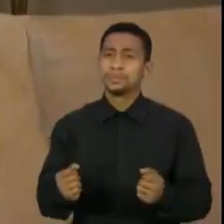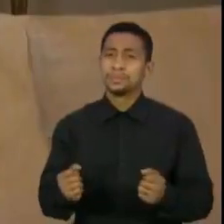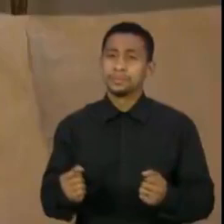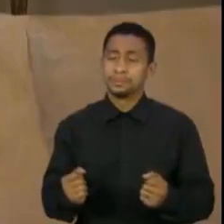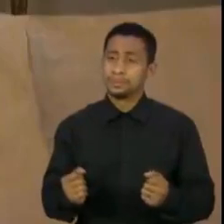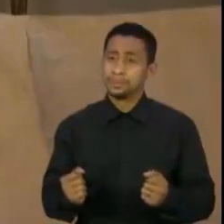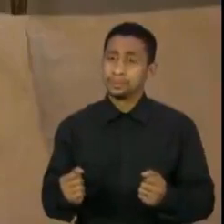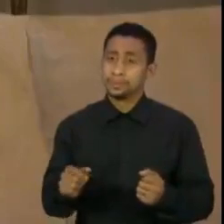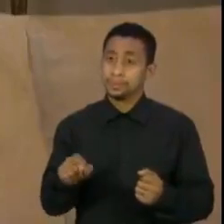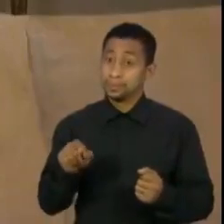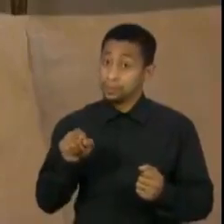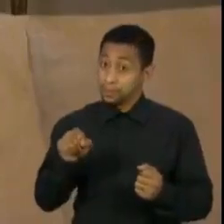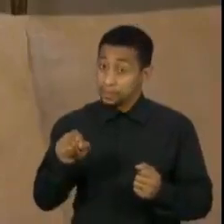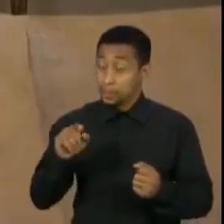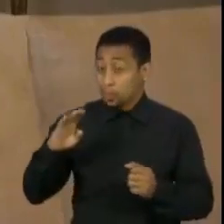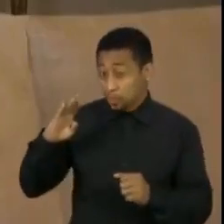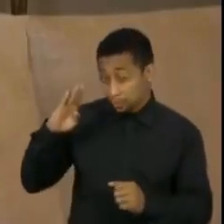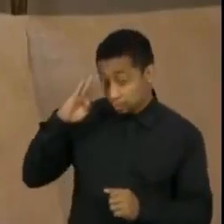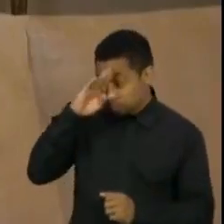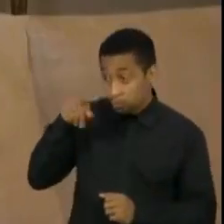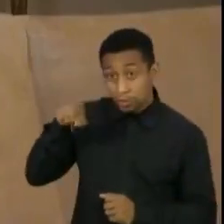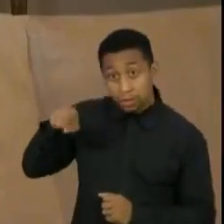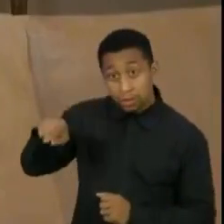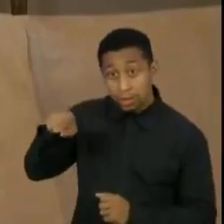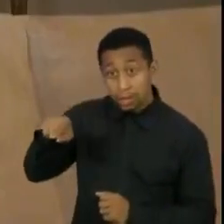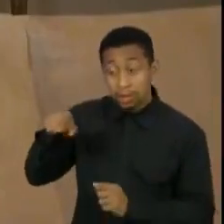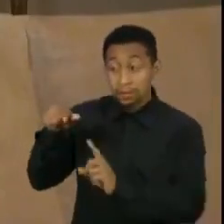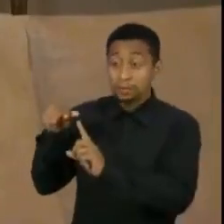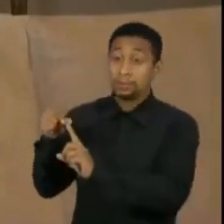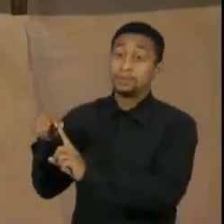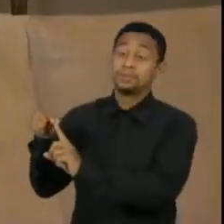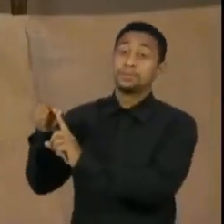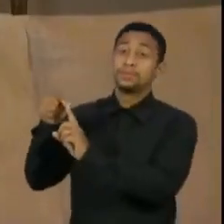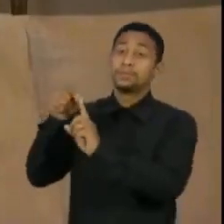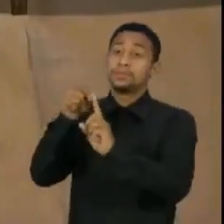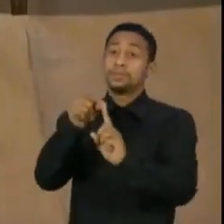para que o Bolsonaro indique.